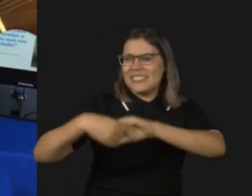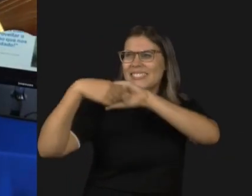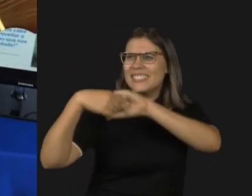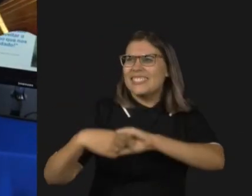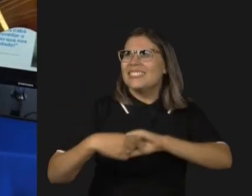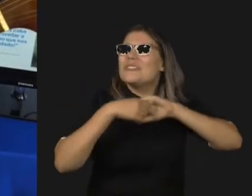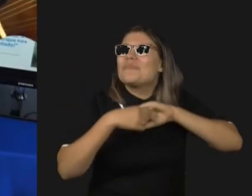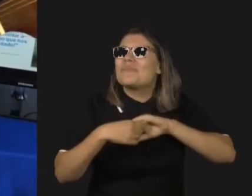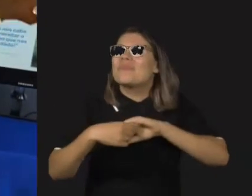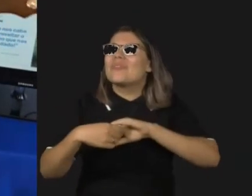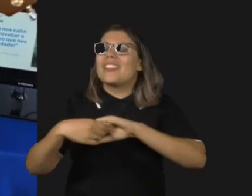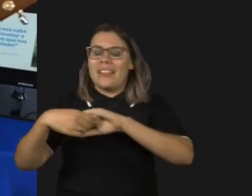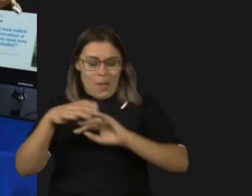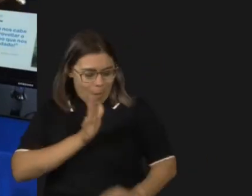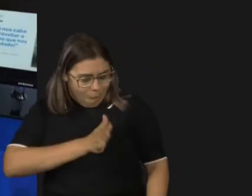De coração